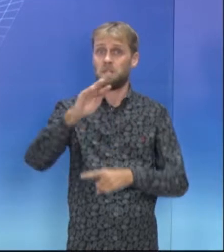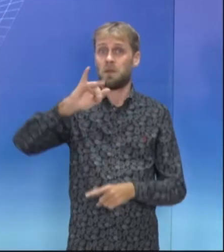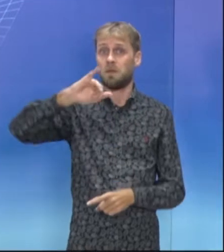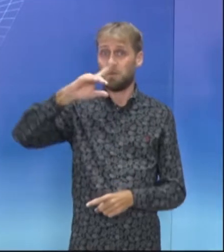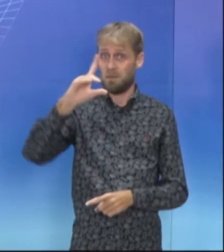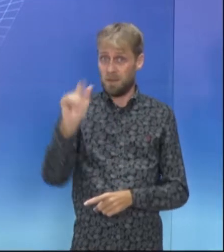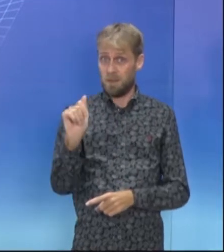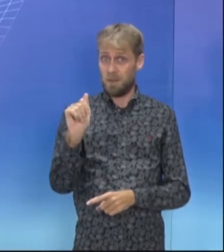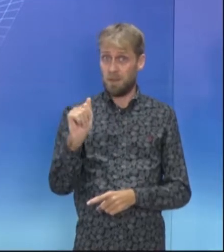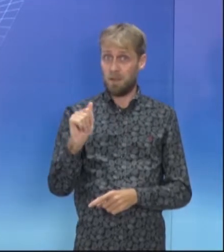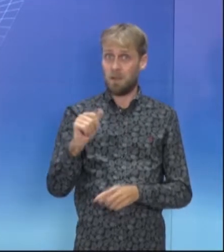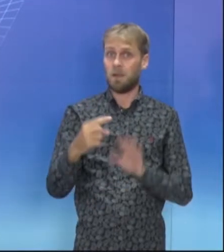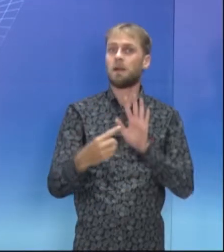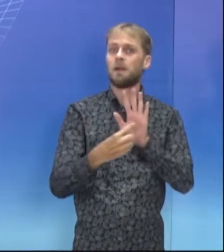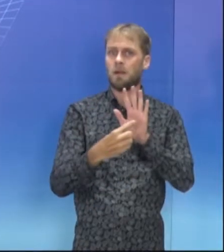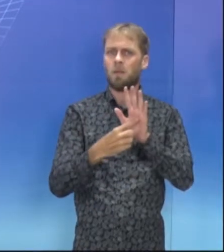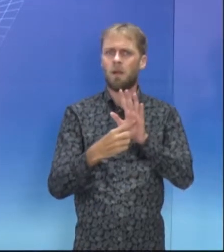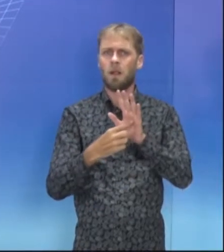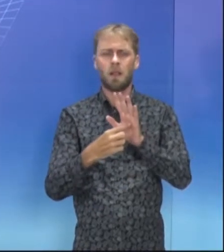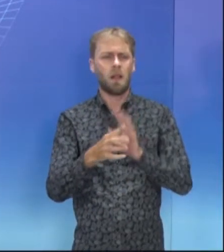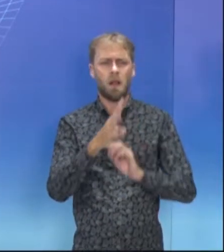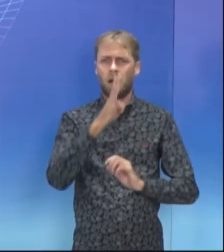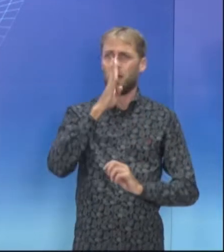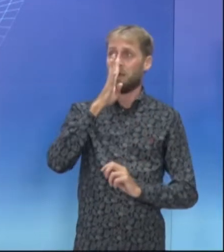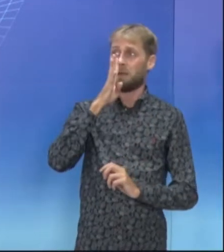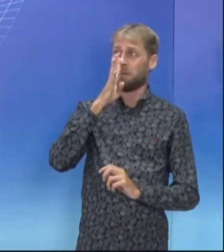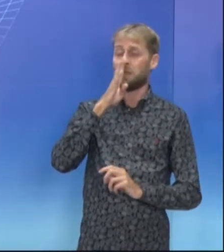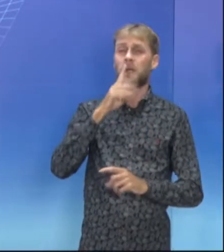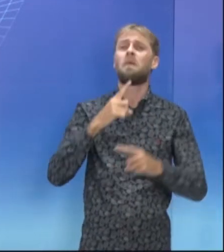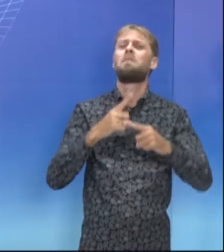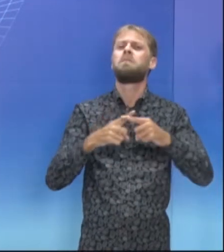impressionada com o fato de a pintura.